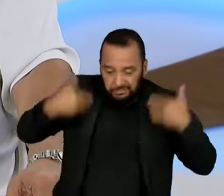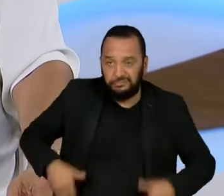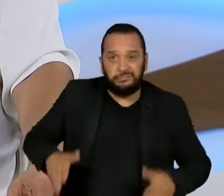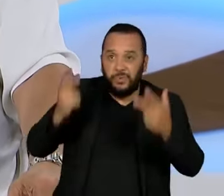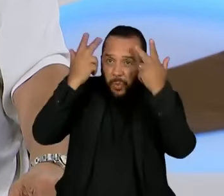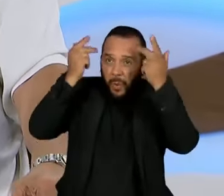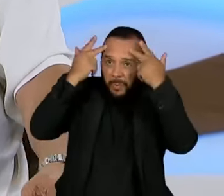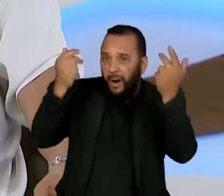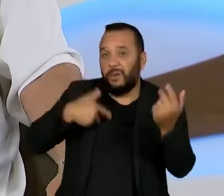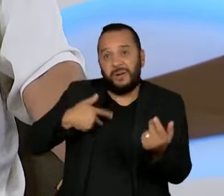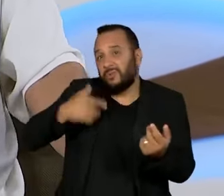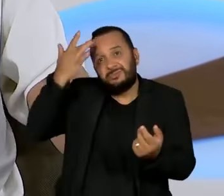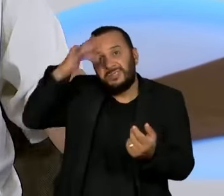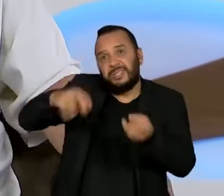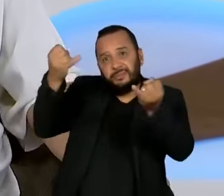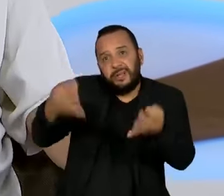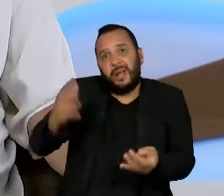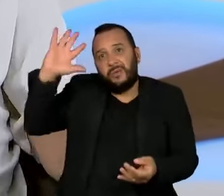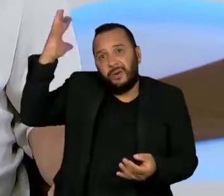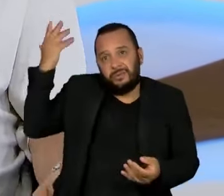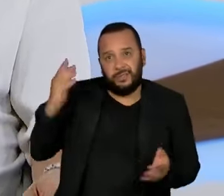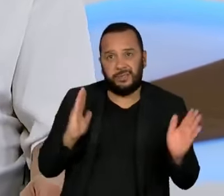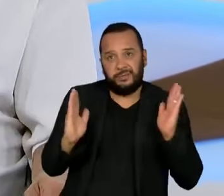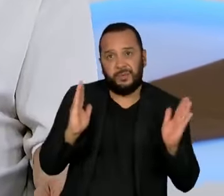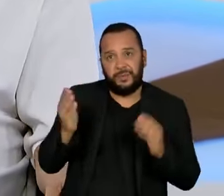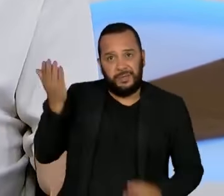de explicar o que aconteceu naquele momento. Renatinha. Renatinha.